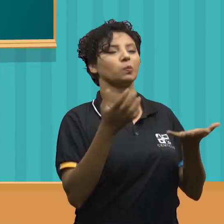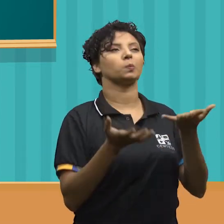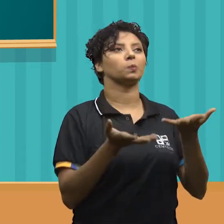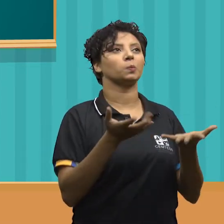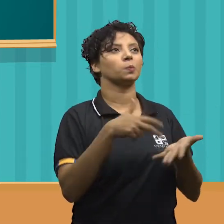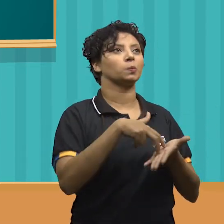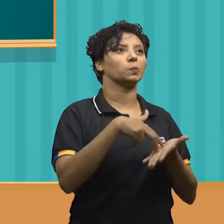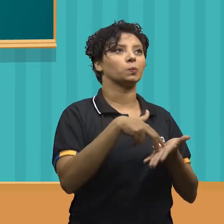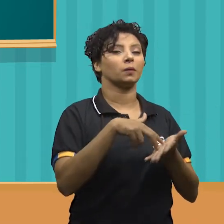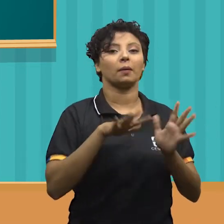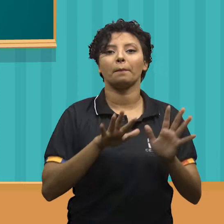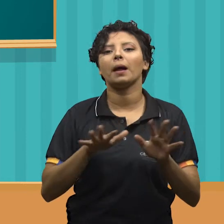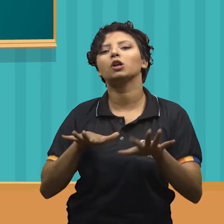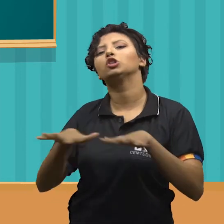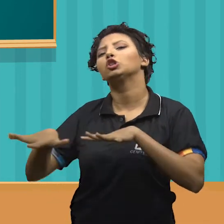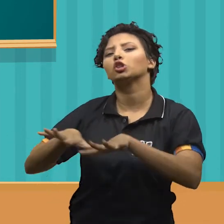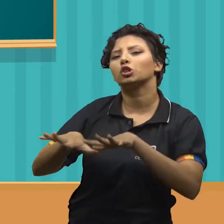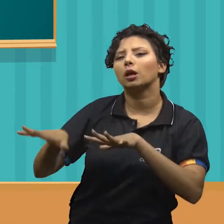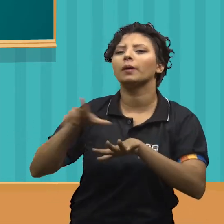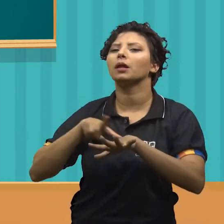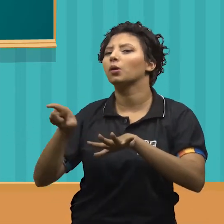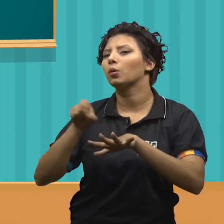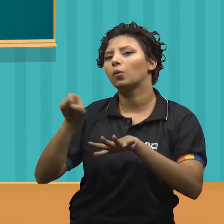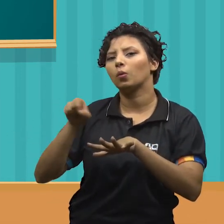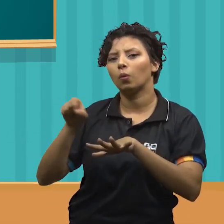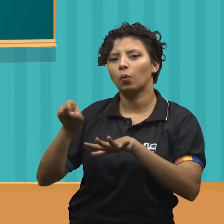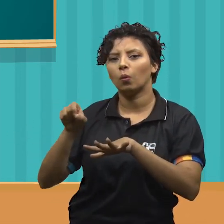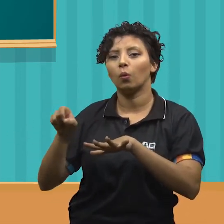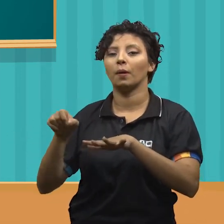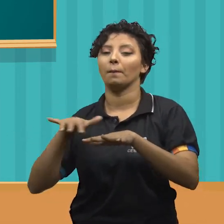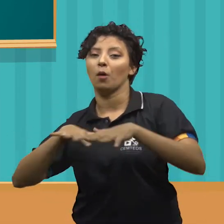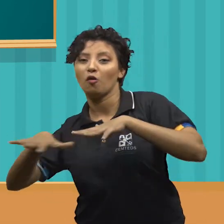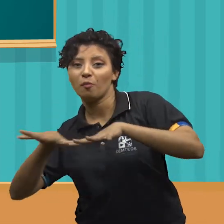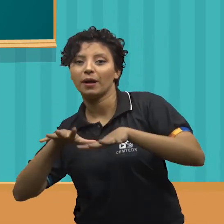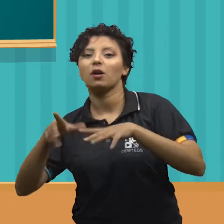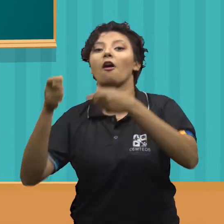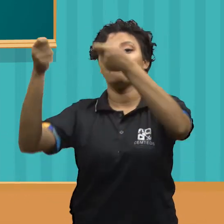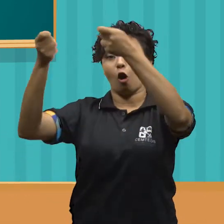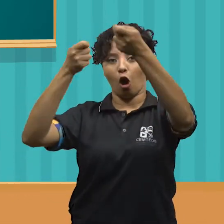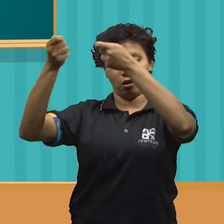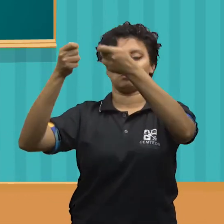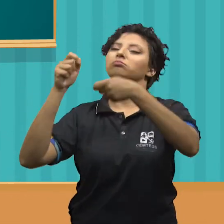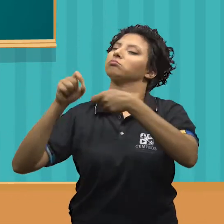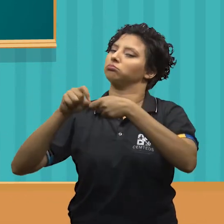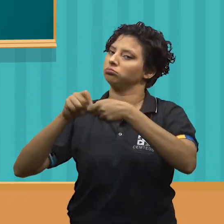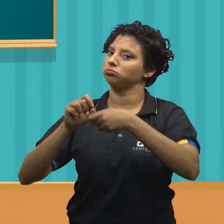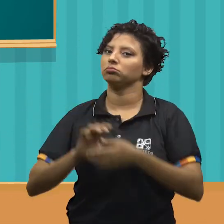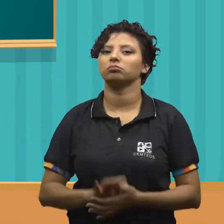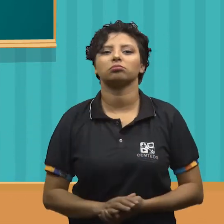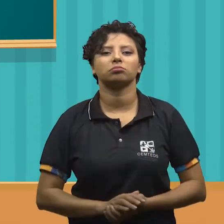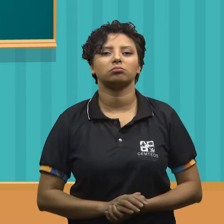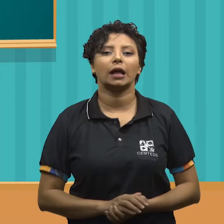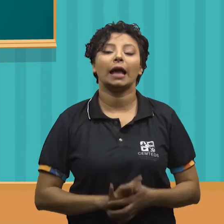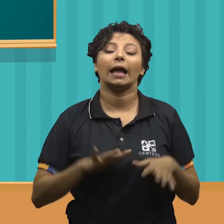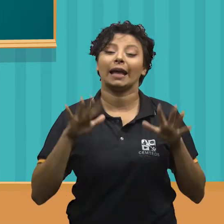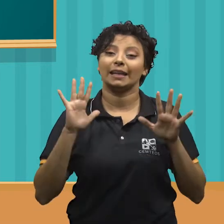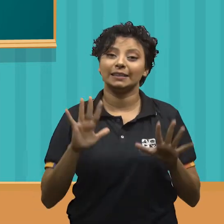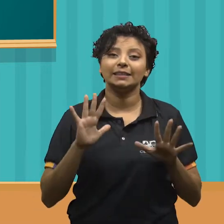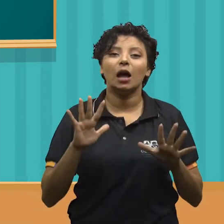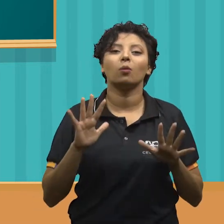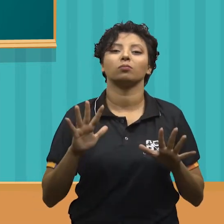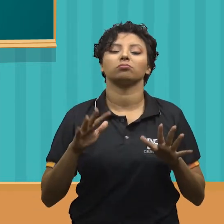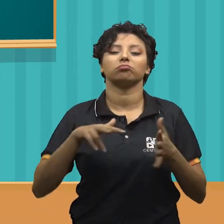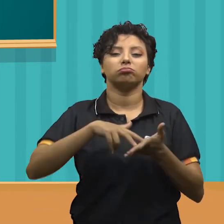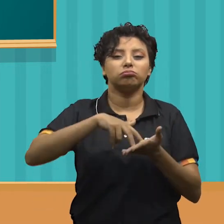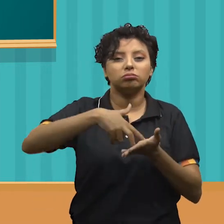segundos. Já os movimentos dinâmicos realizam-se com movimentação do volante. Vale ressaltar também que a